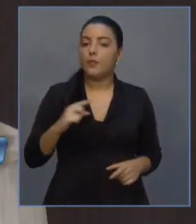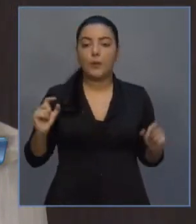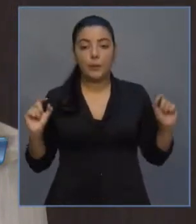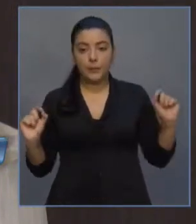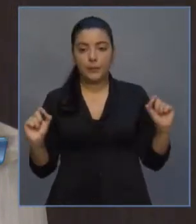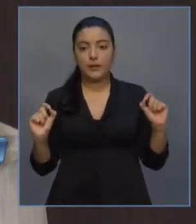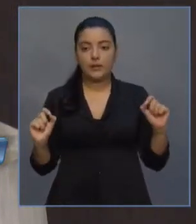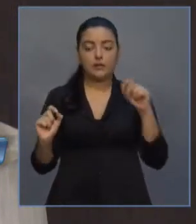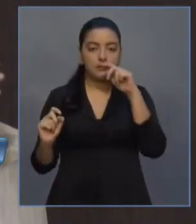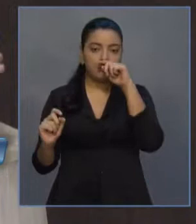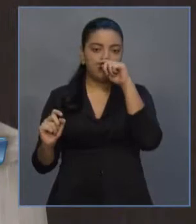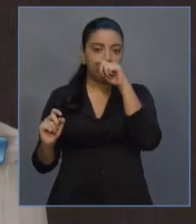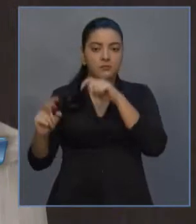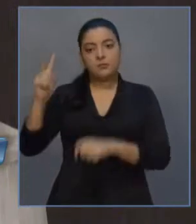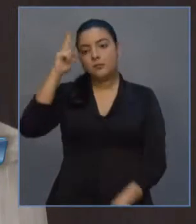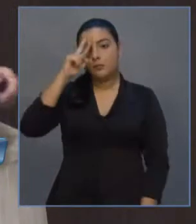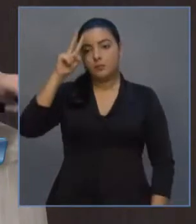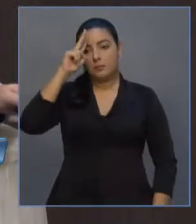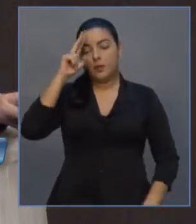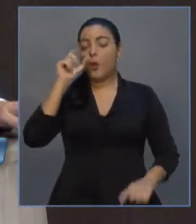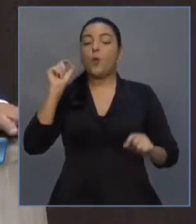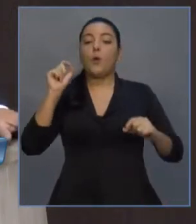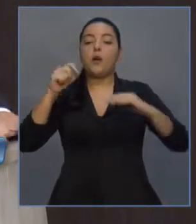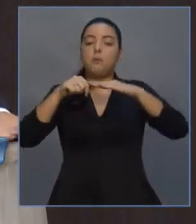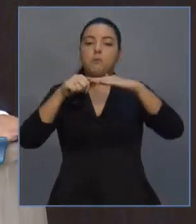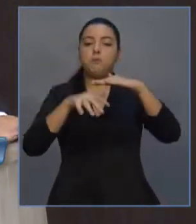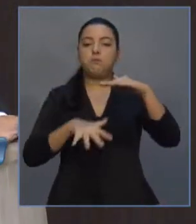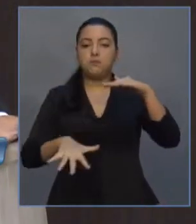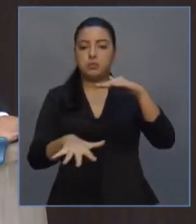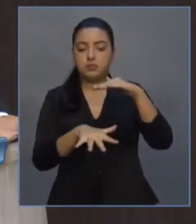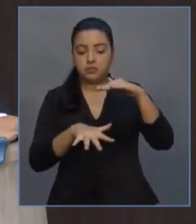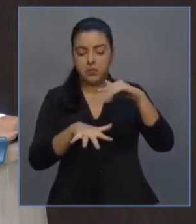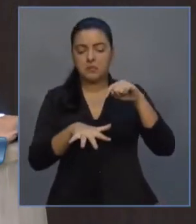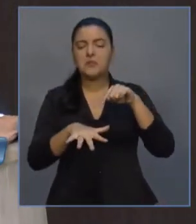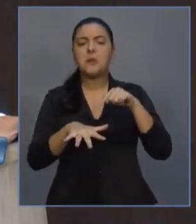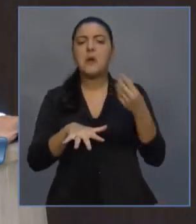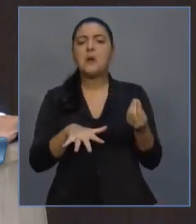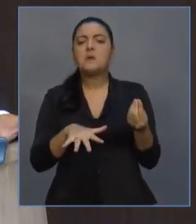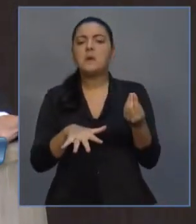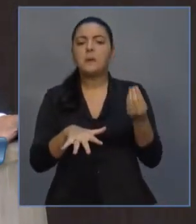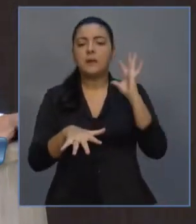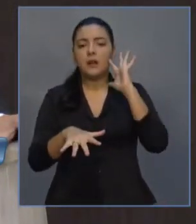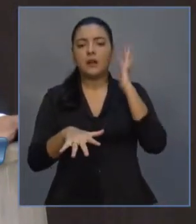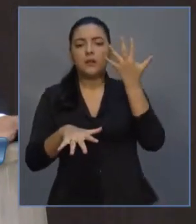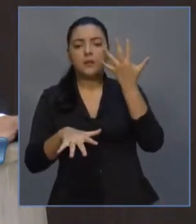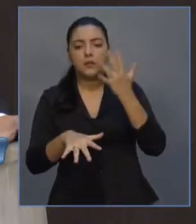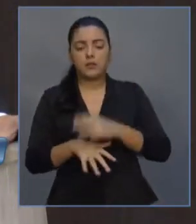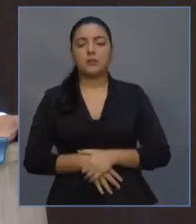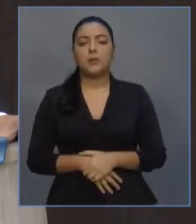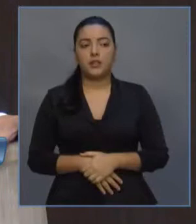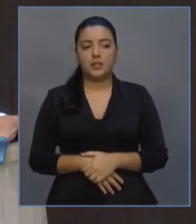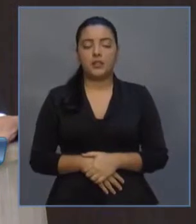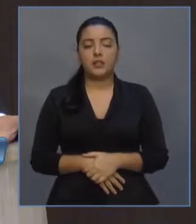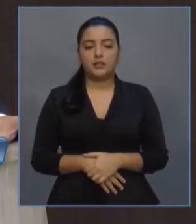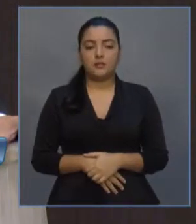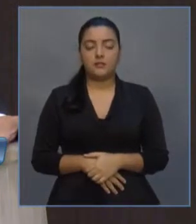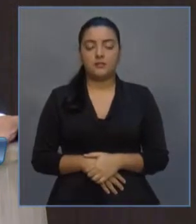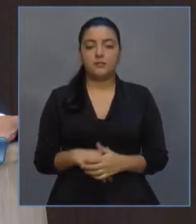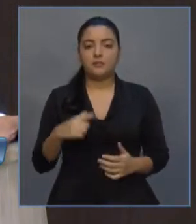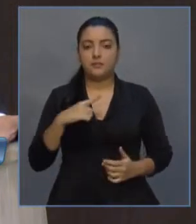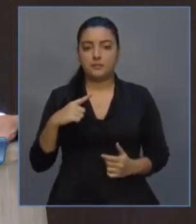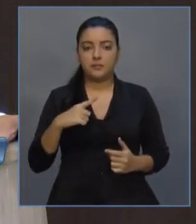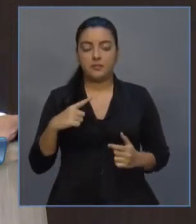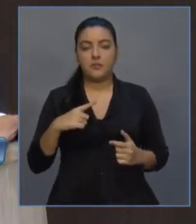histórica desigualdade seria resolvida com guerra fiscal,